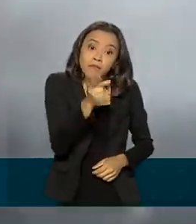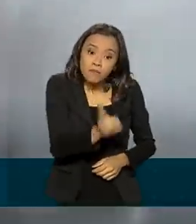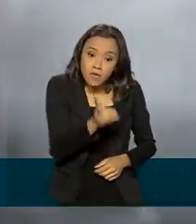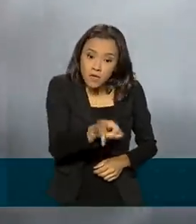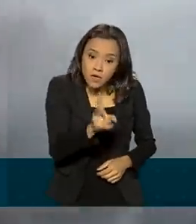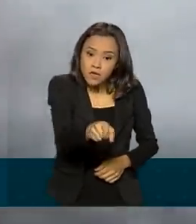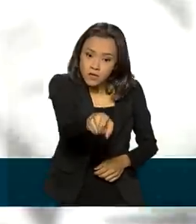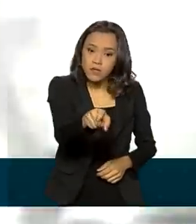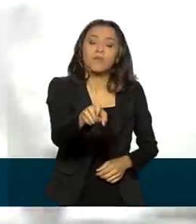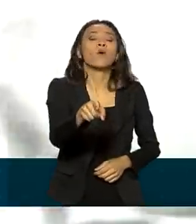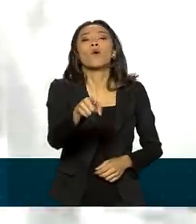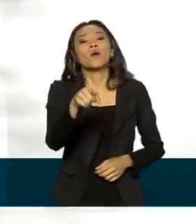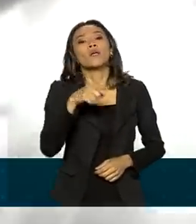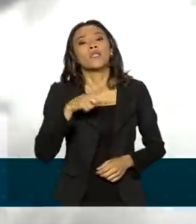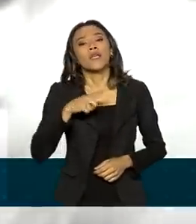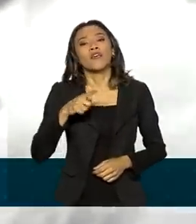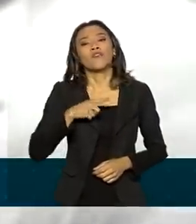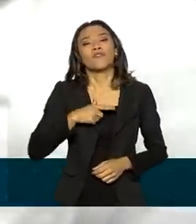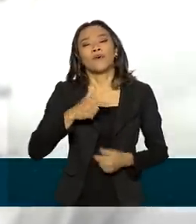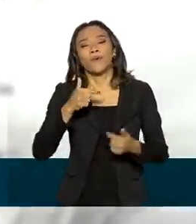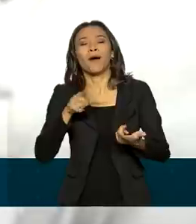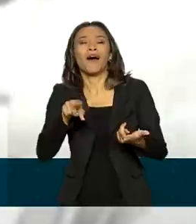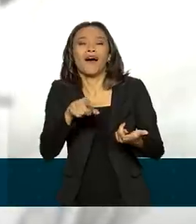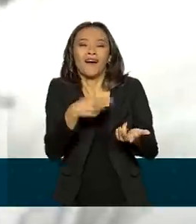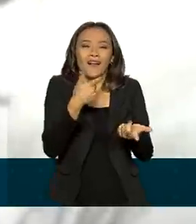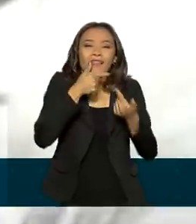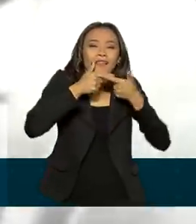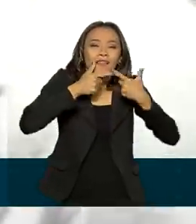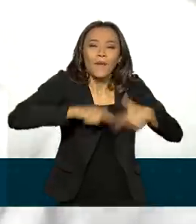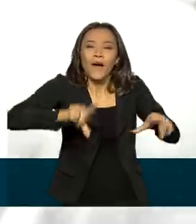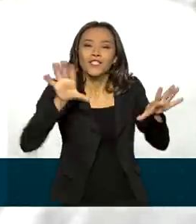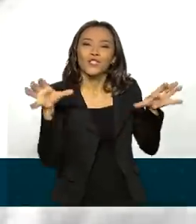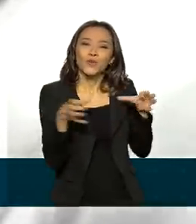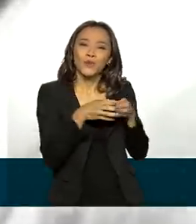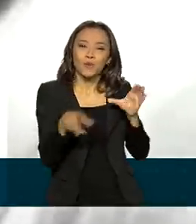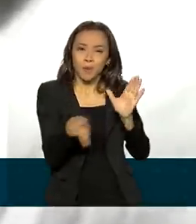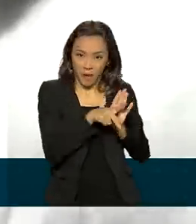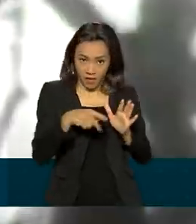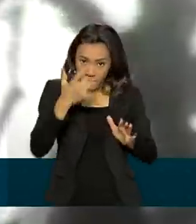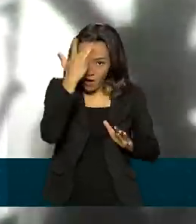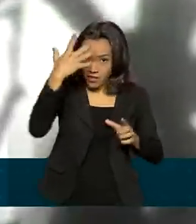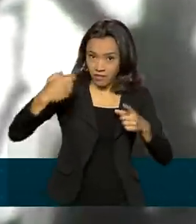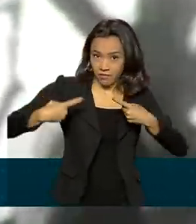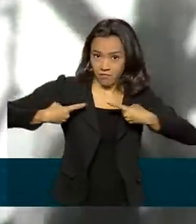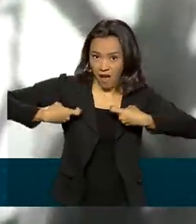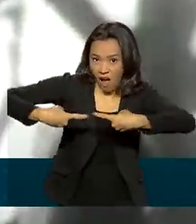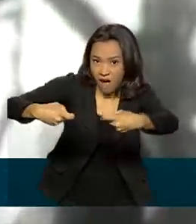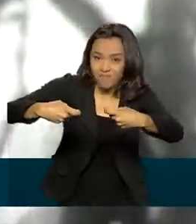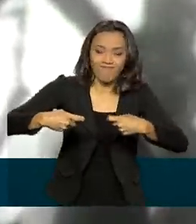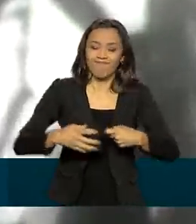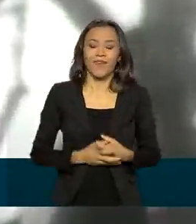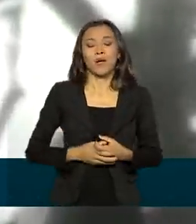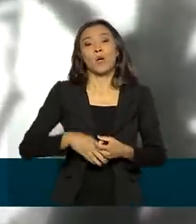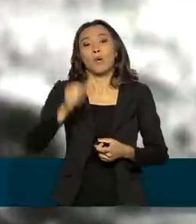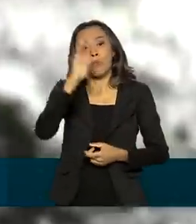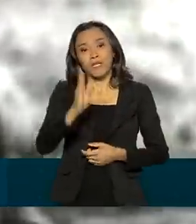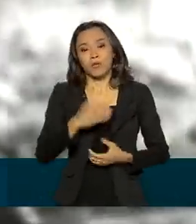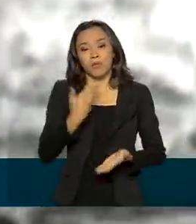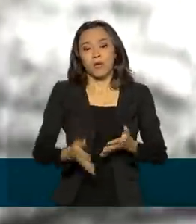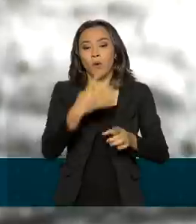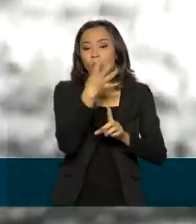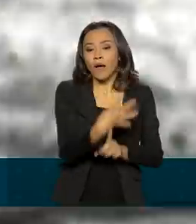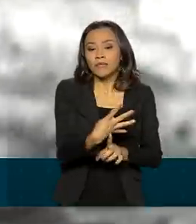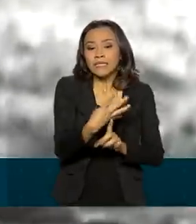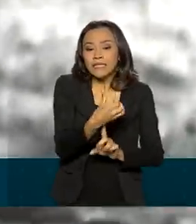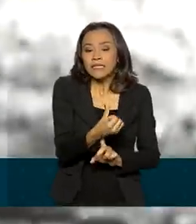pua, outra expressão dos pracinhas na época, numa guerra nada é fácil. E o Brasil perdeu 465